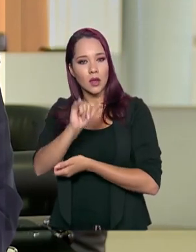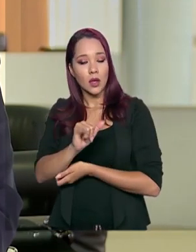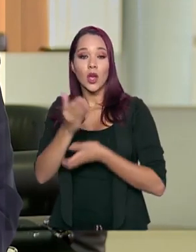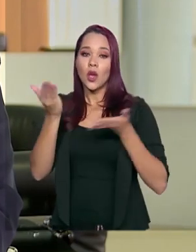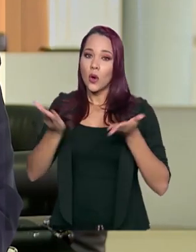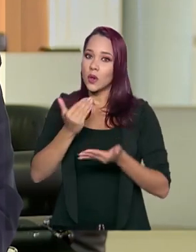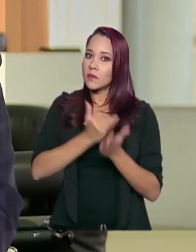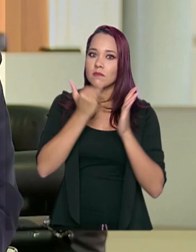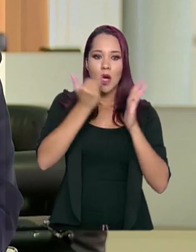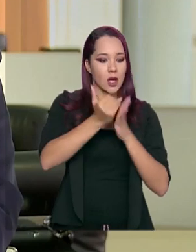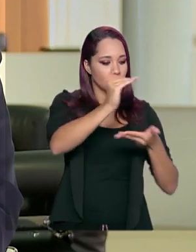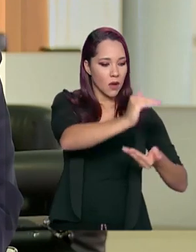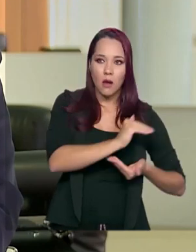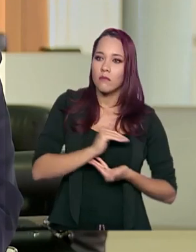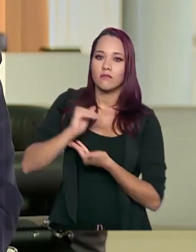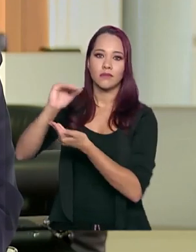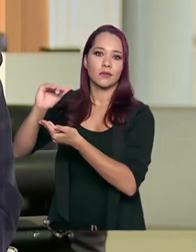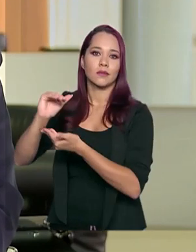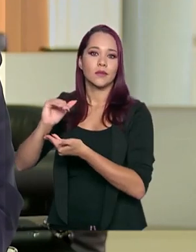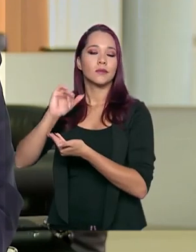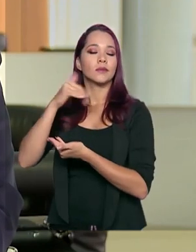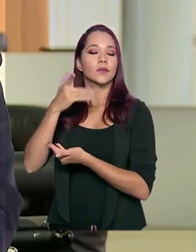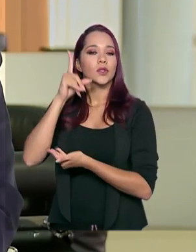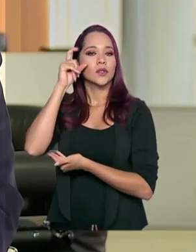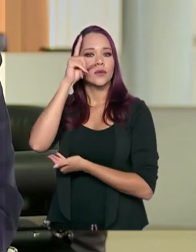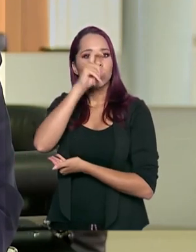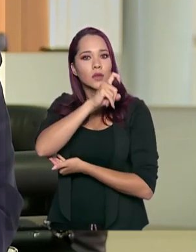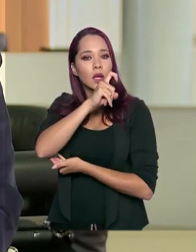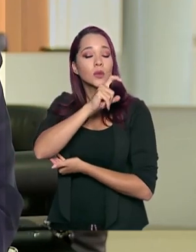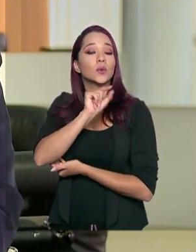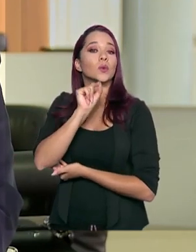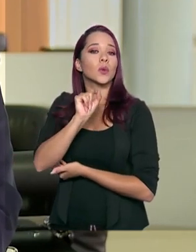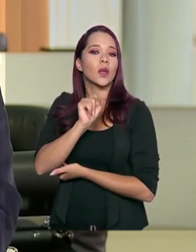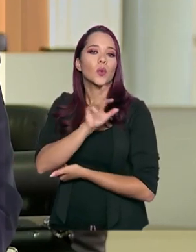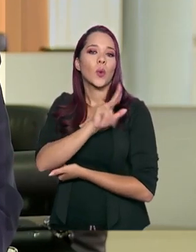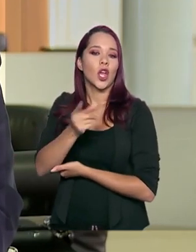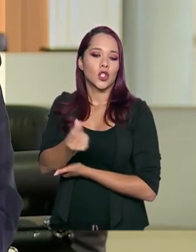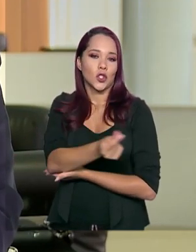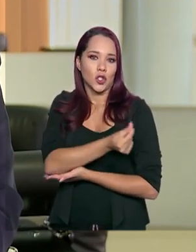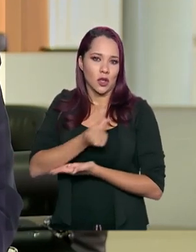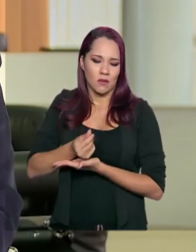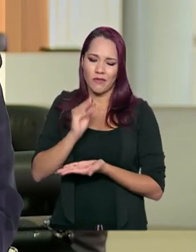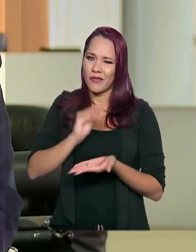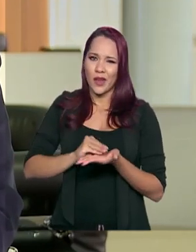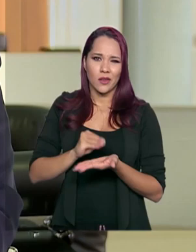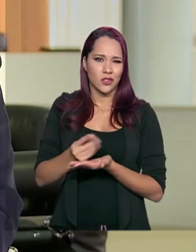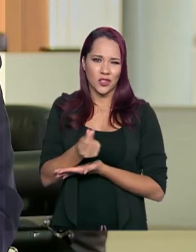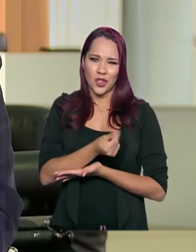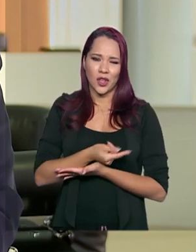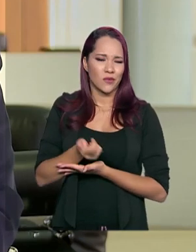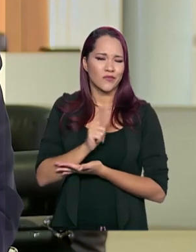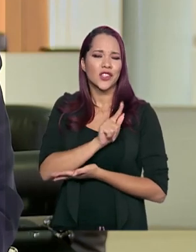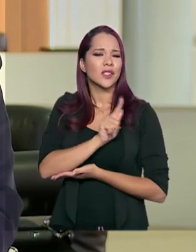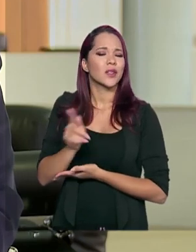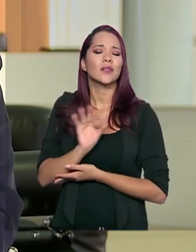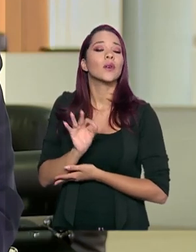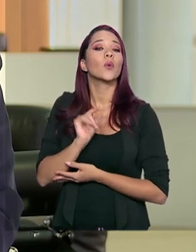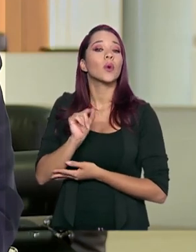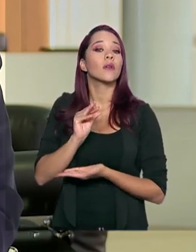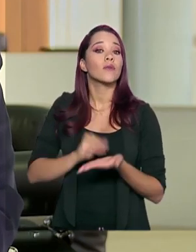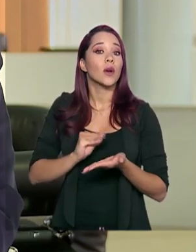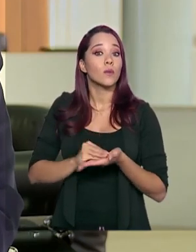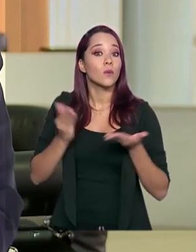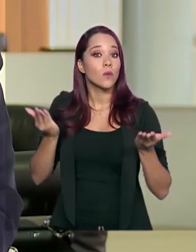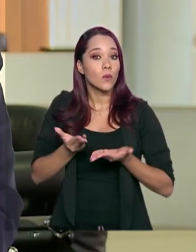mais uma leva. Então, a dificuldade maior hoje não é recurso, não falta recurso, não falta gestão. O que falta mesmo